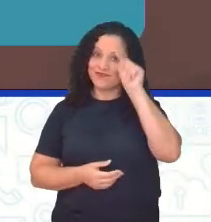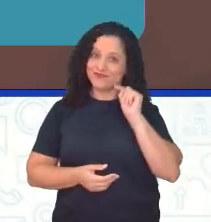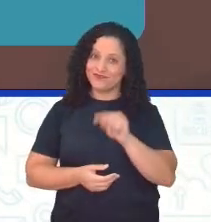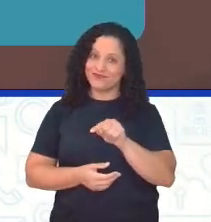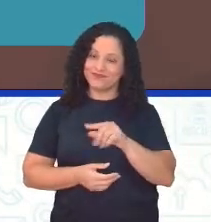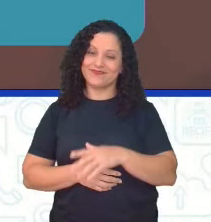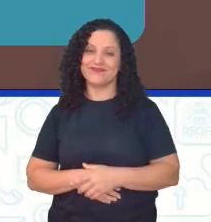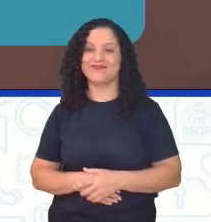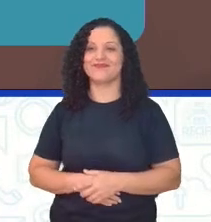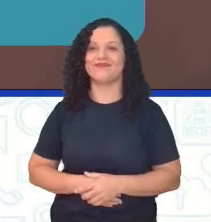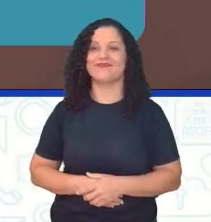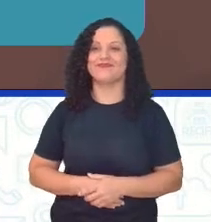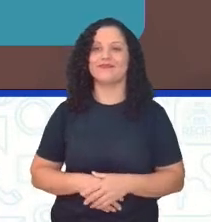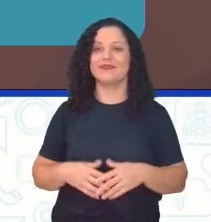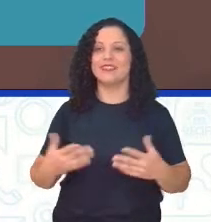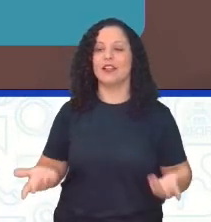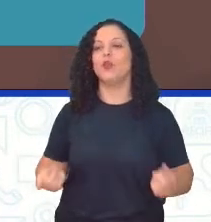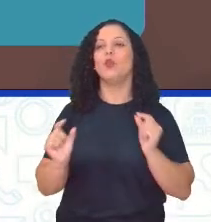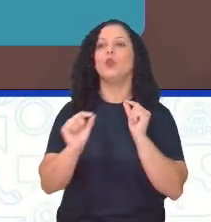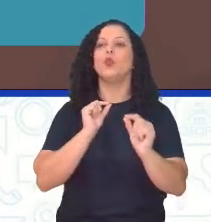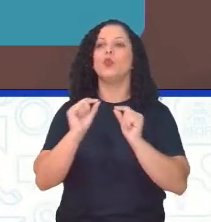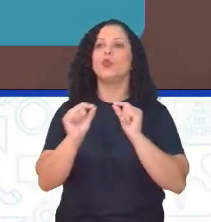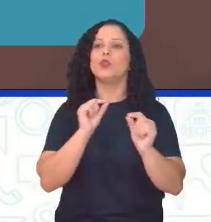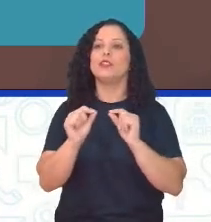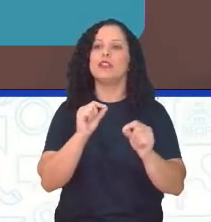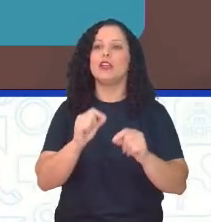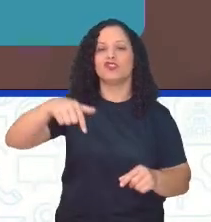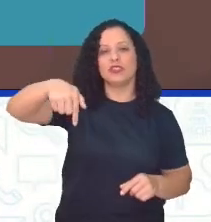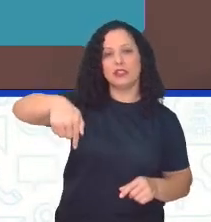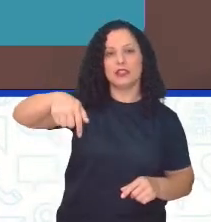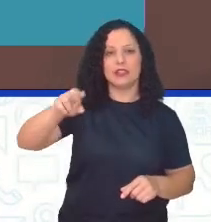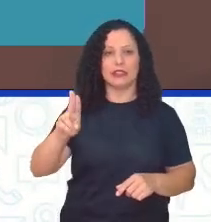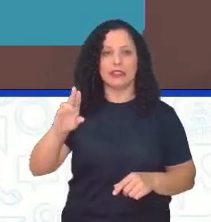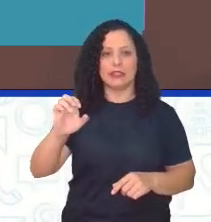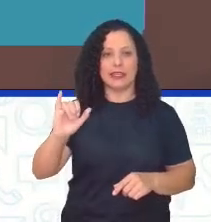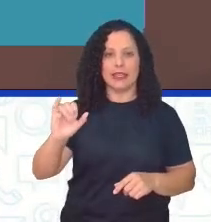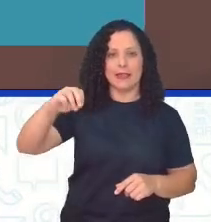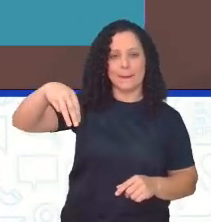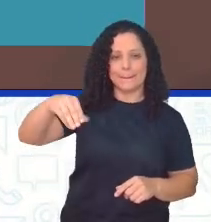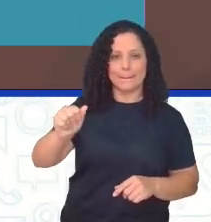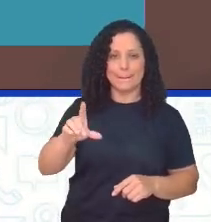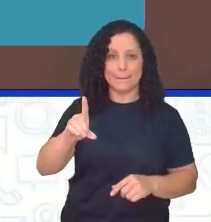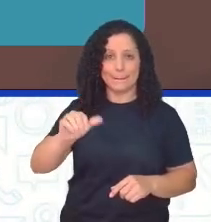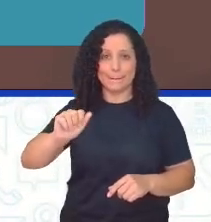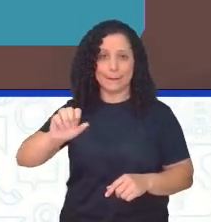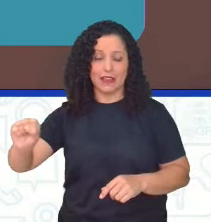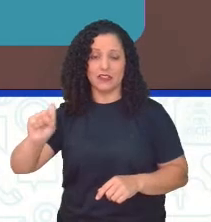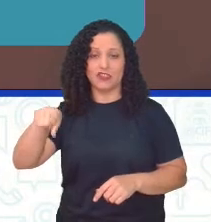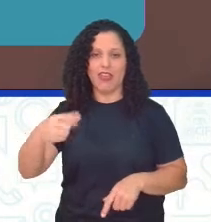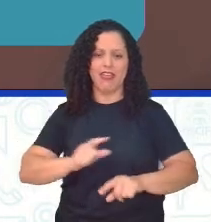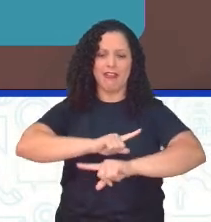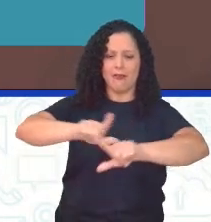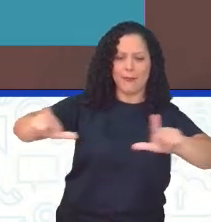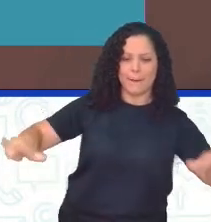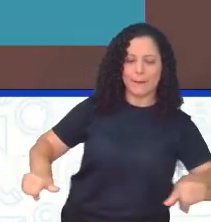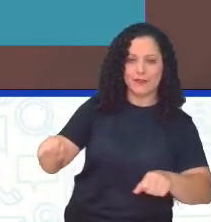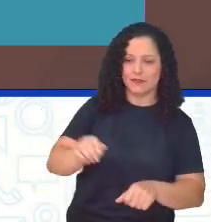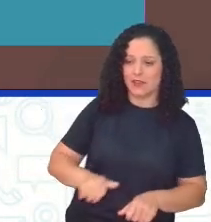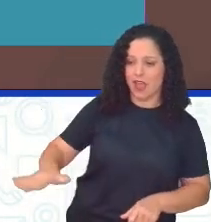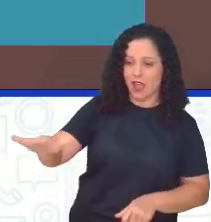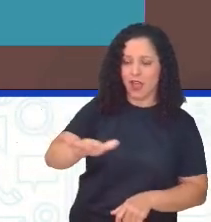queimadas são uma prática de limpeza e renovação diária, sendo mais comuns na zona rural.